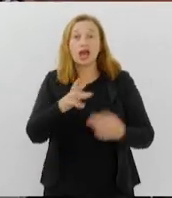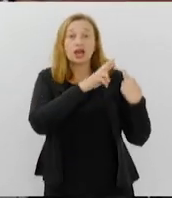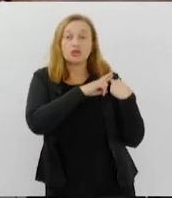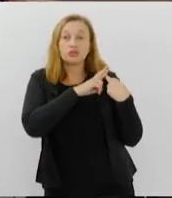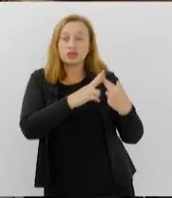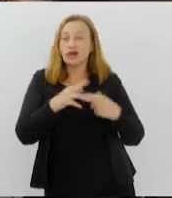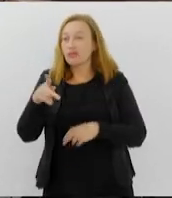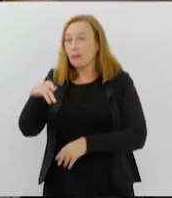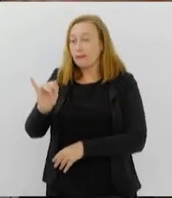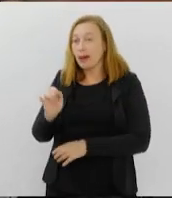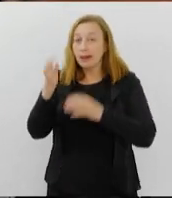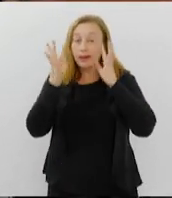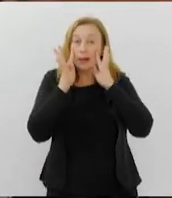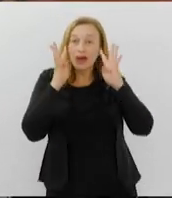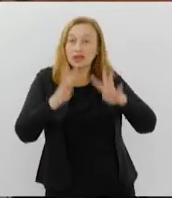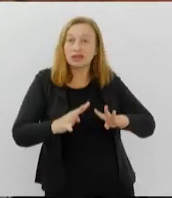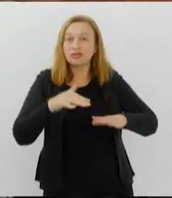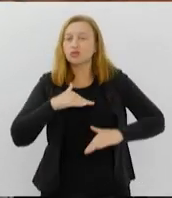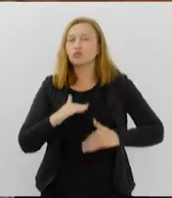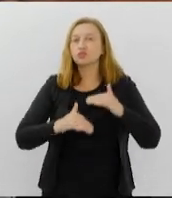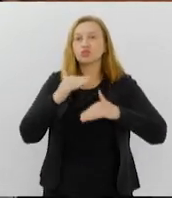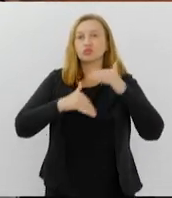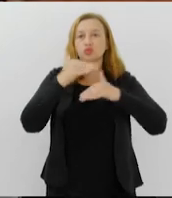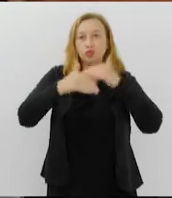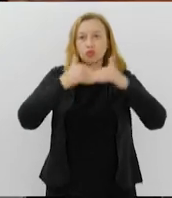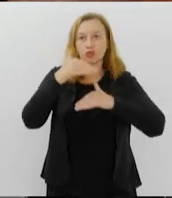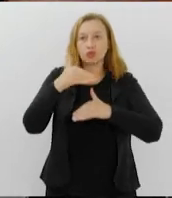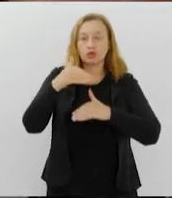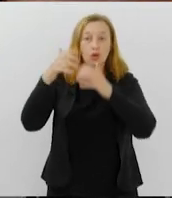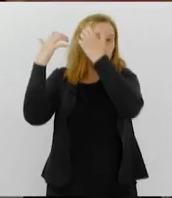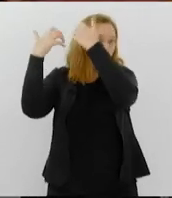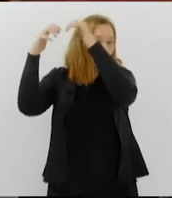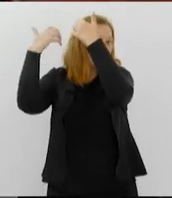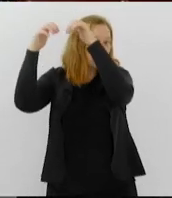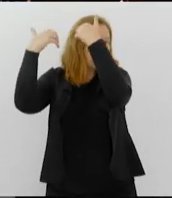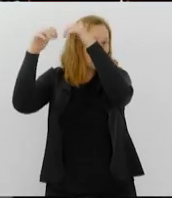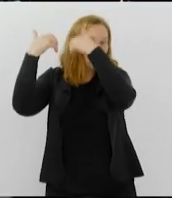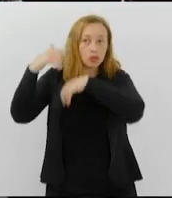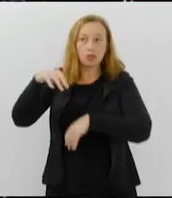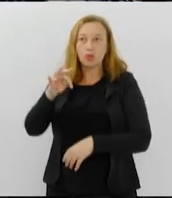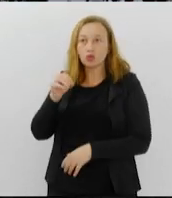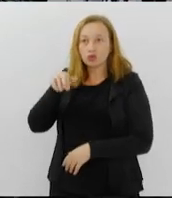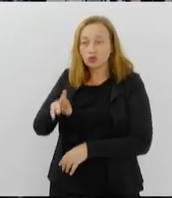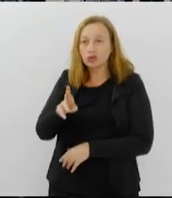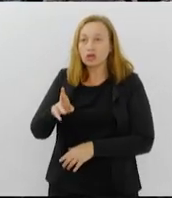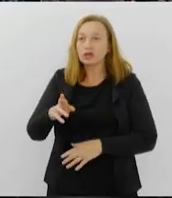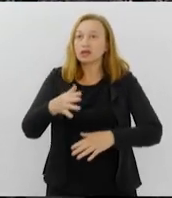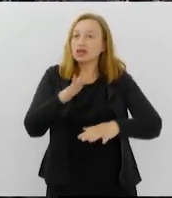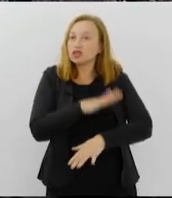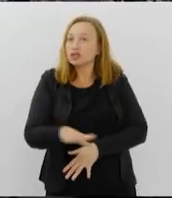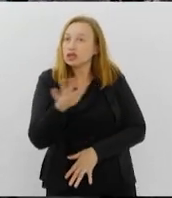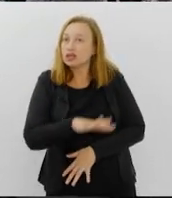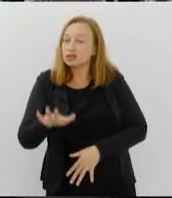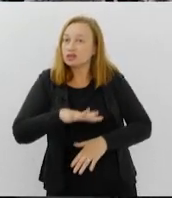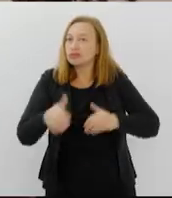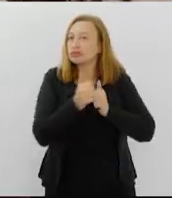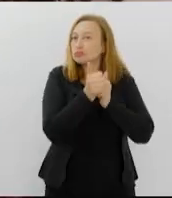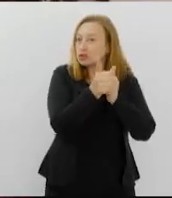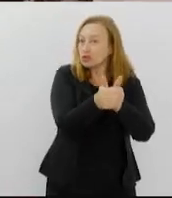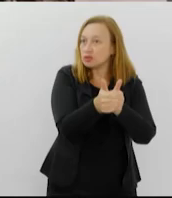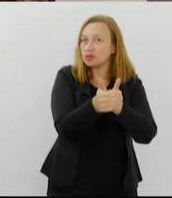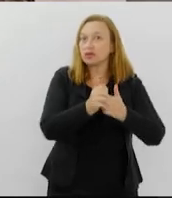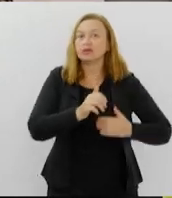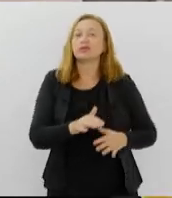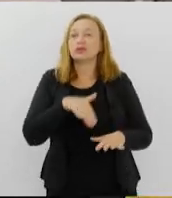estejam atentos ao desenvolvimento neuropsicomotor das crianças e façam o acompanhamento